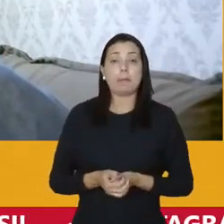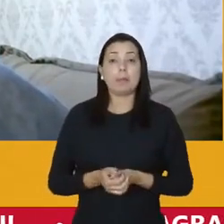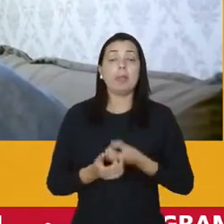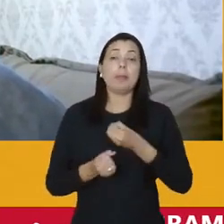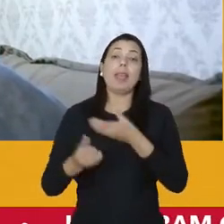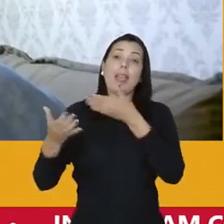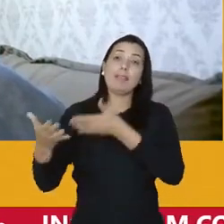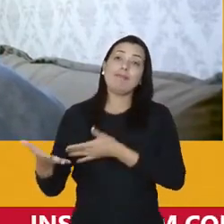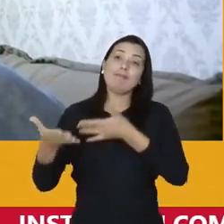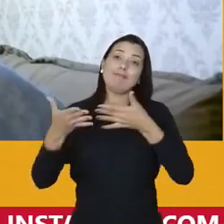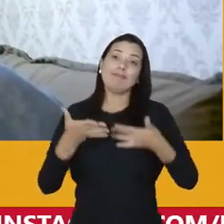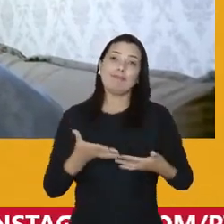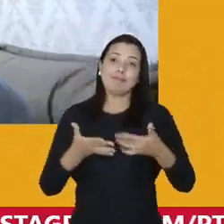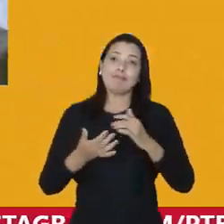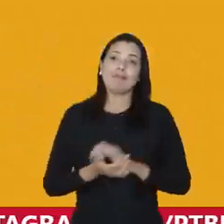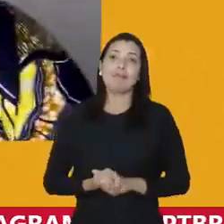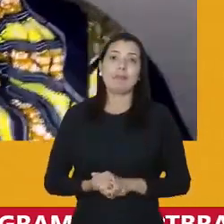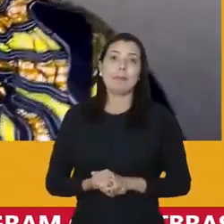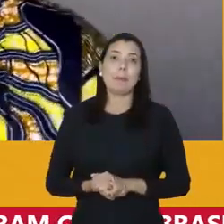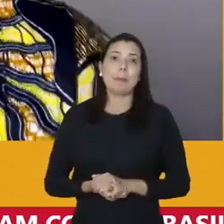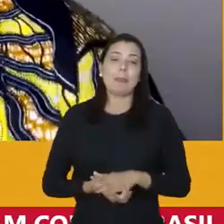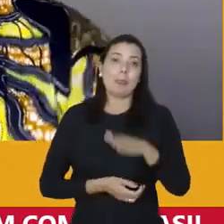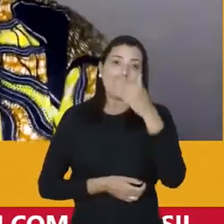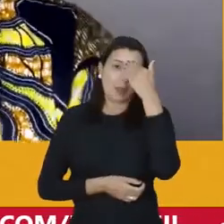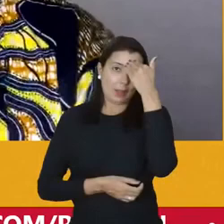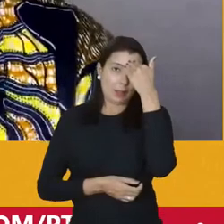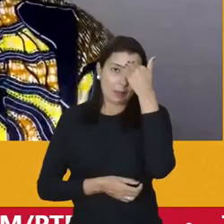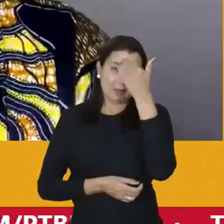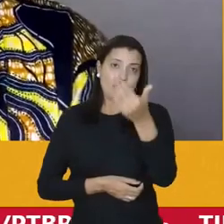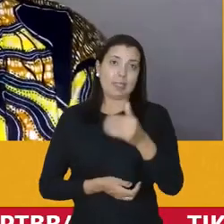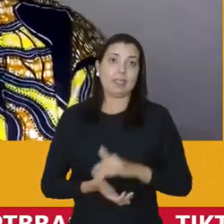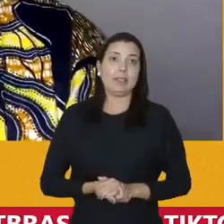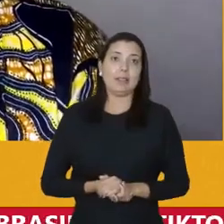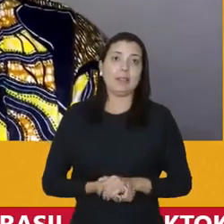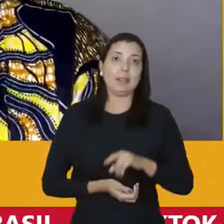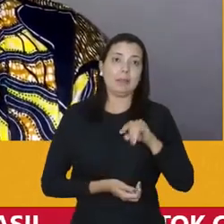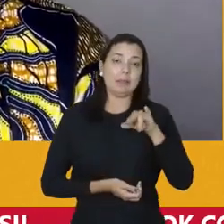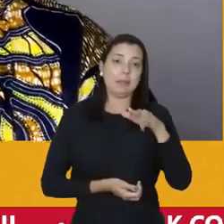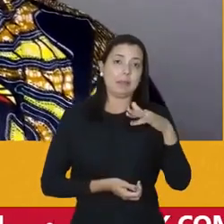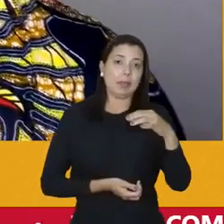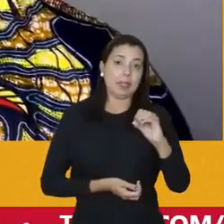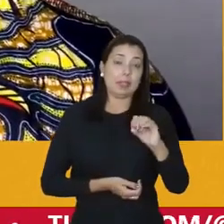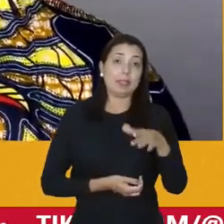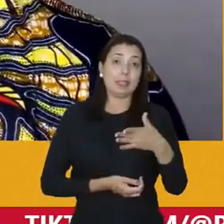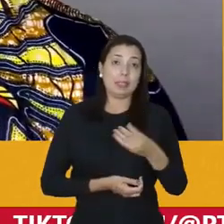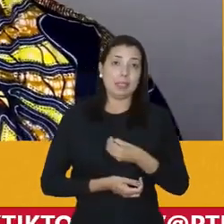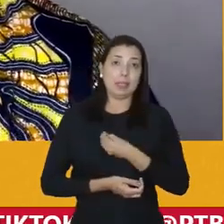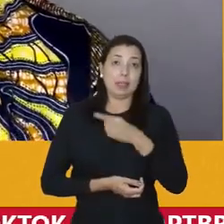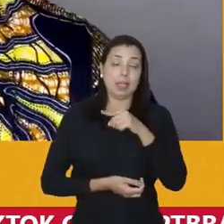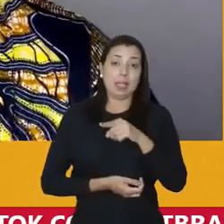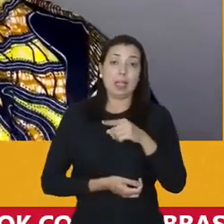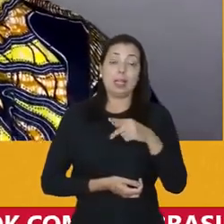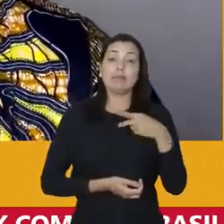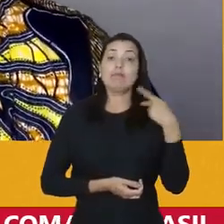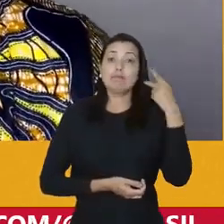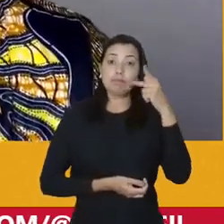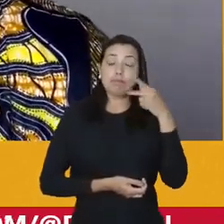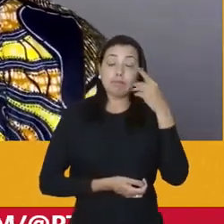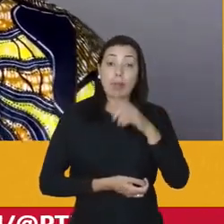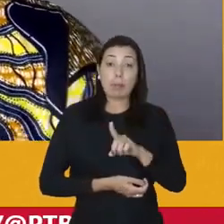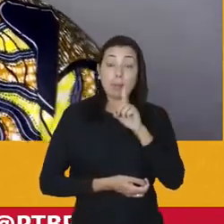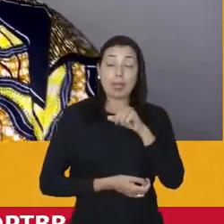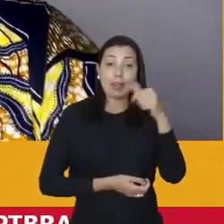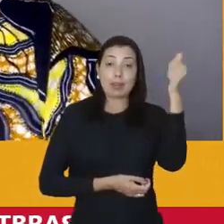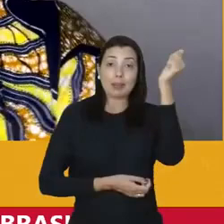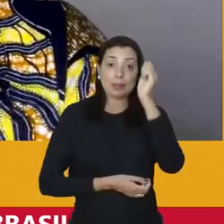Seja bem-vindo. Muito obrigado, Márcio. Estar na Câmara de Olinda, que é a primeira Câmara